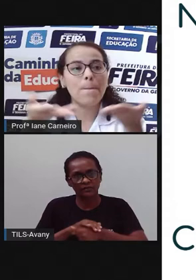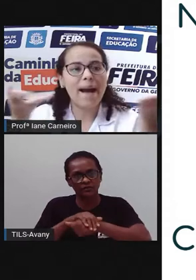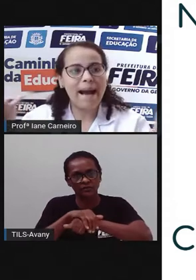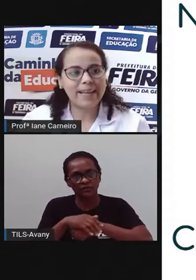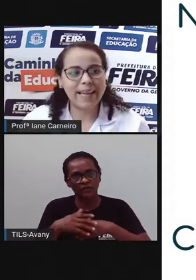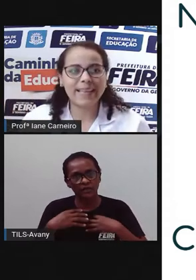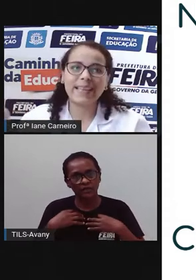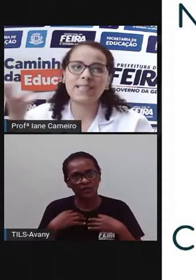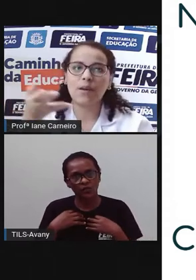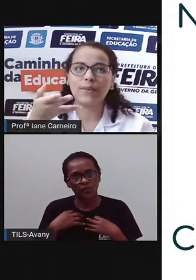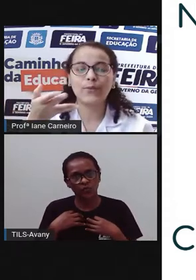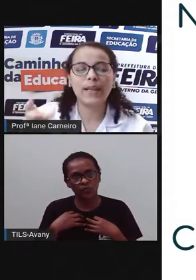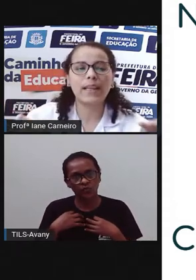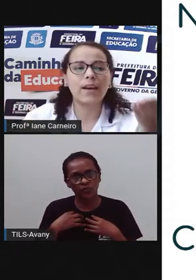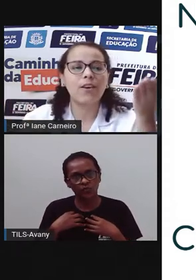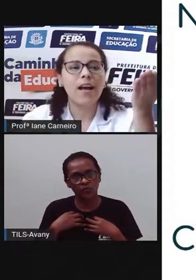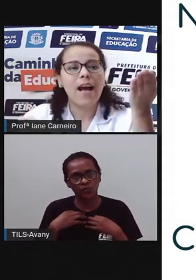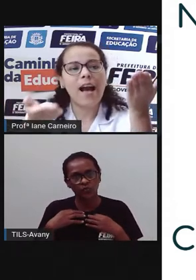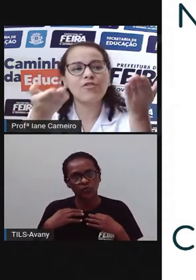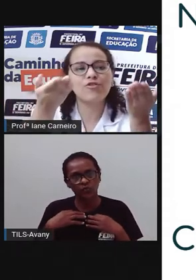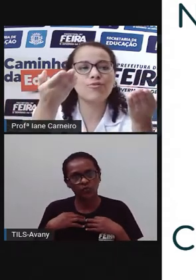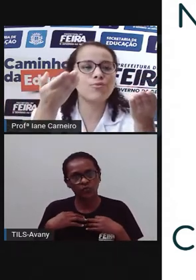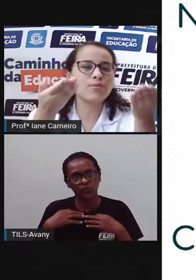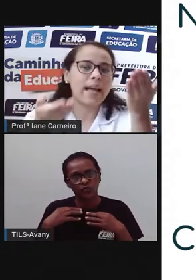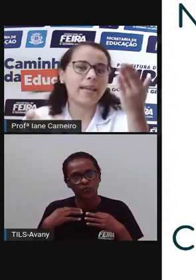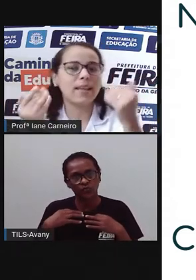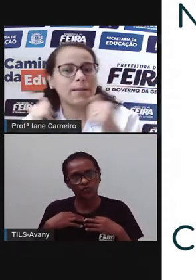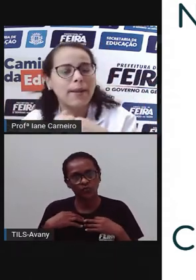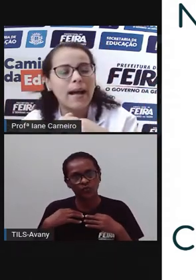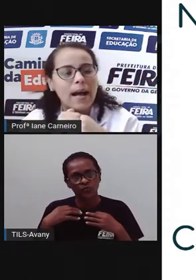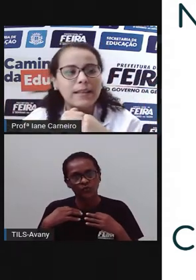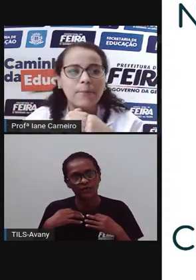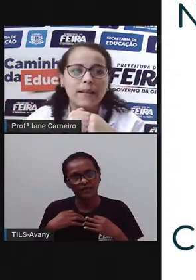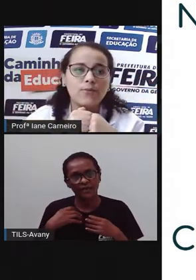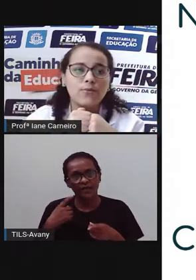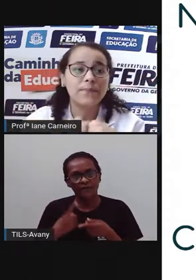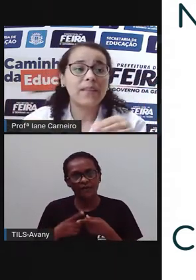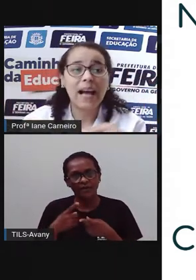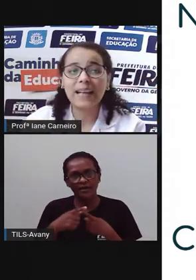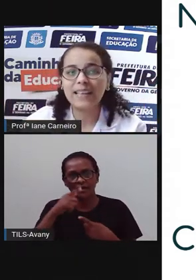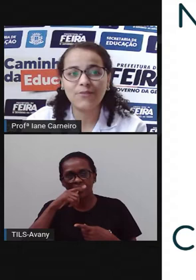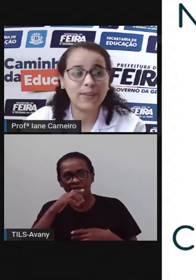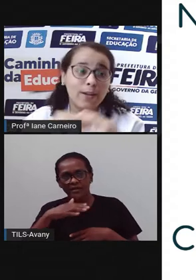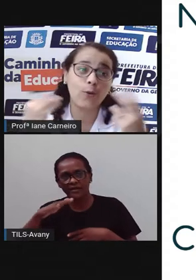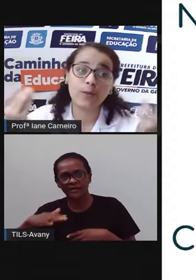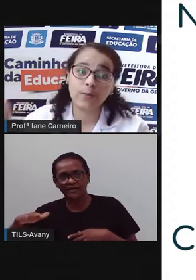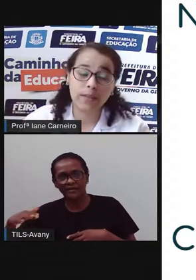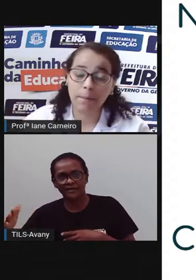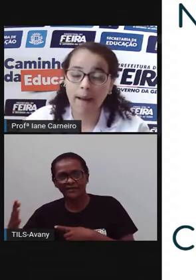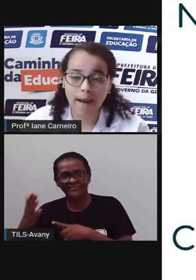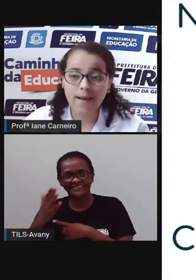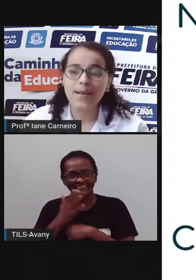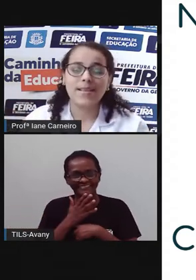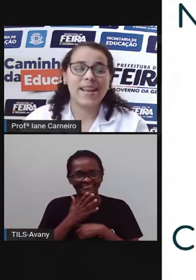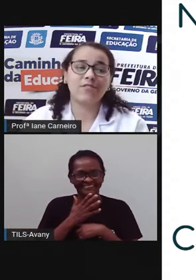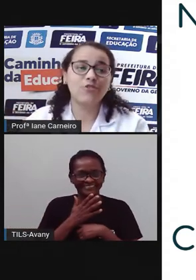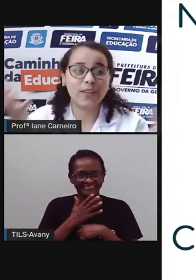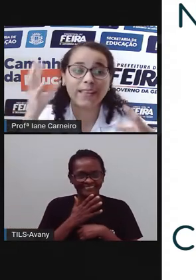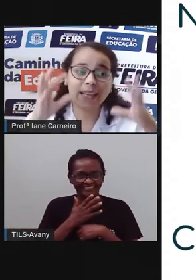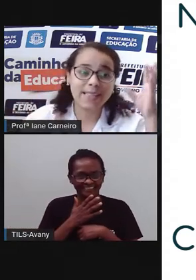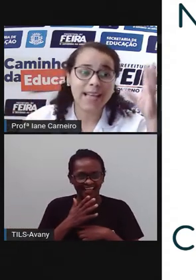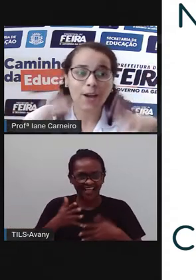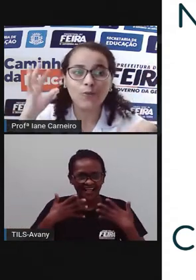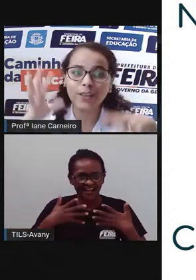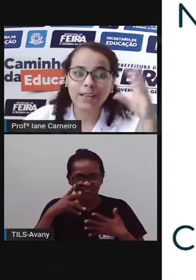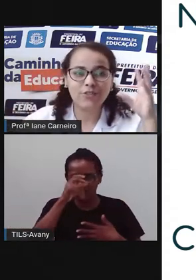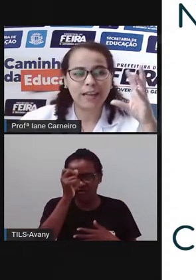porque o mar, né? Que tem em Salvador, ele ajuda a equilibrar a temperatura. Aqui em Feira, como não tem mar, né? A gente